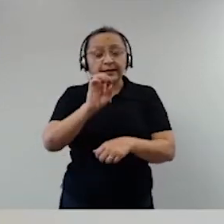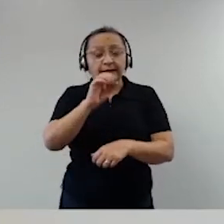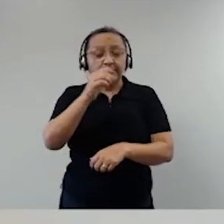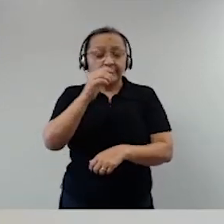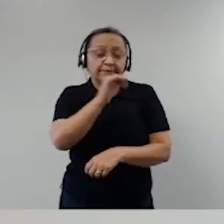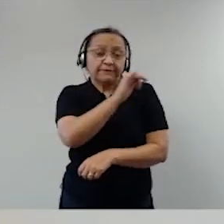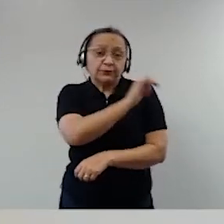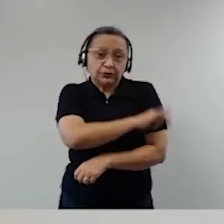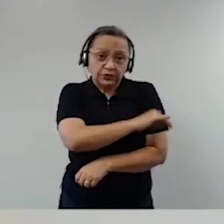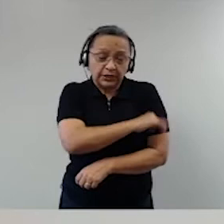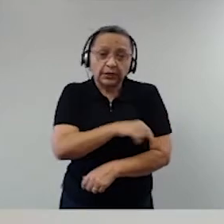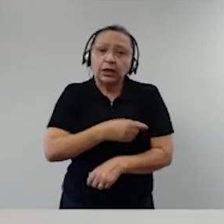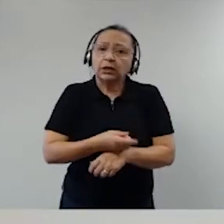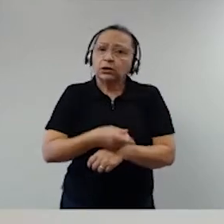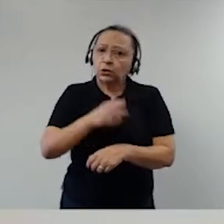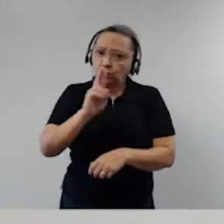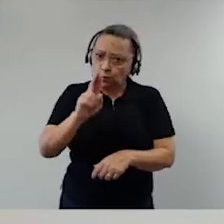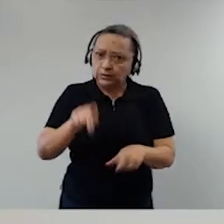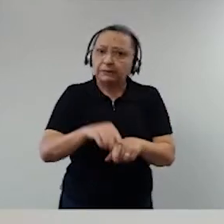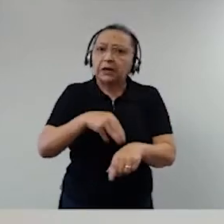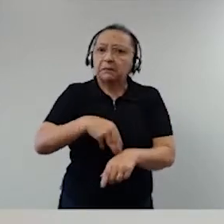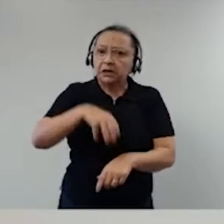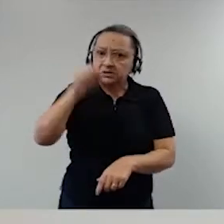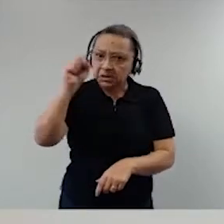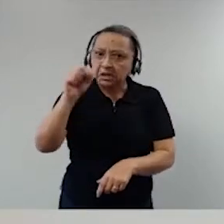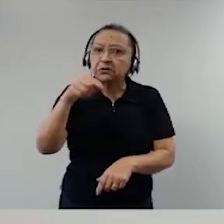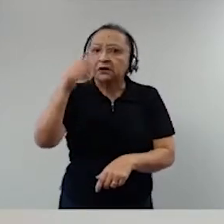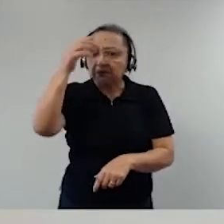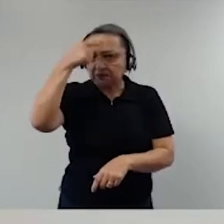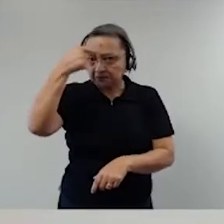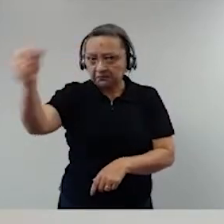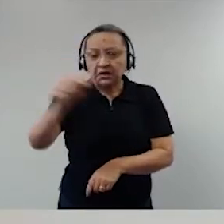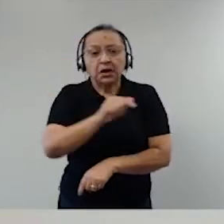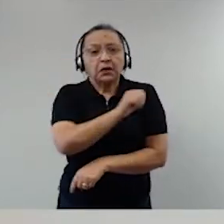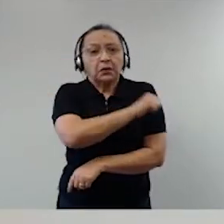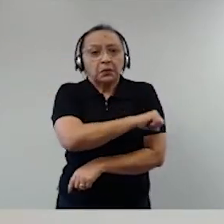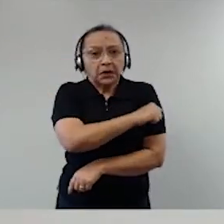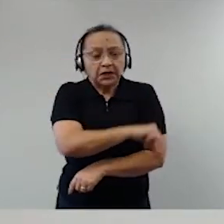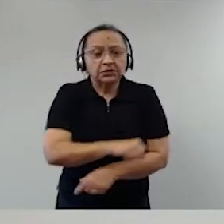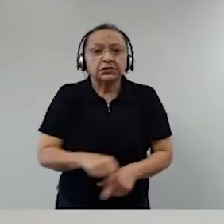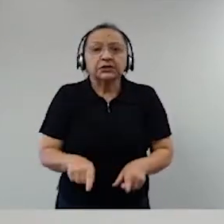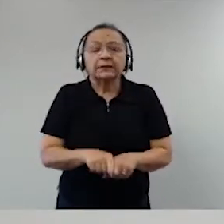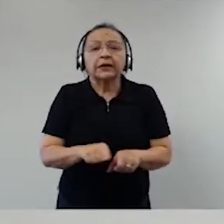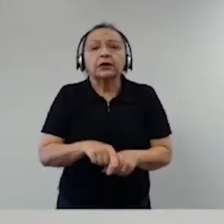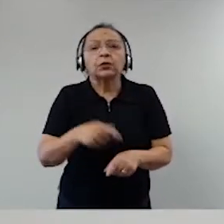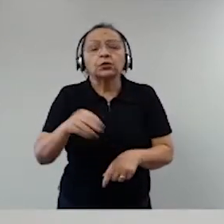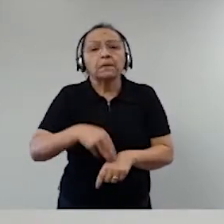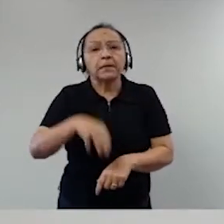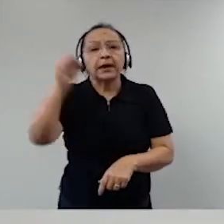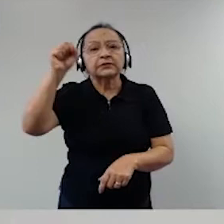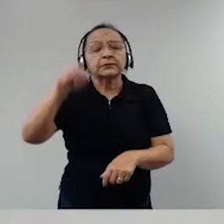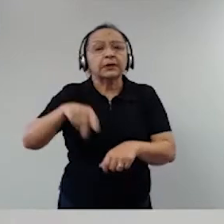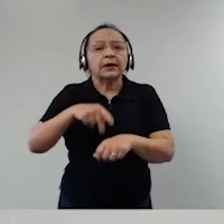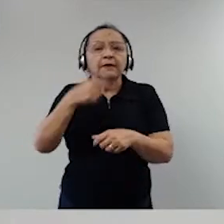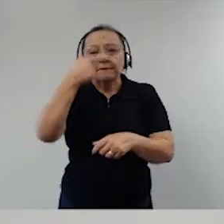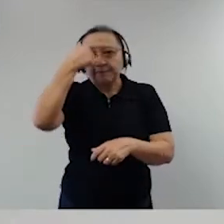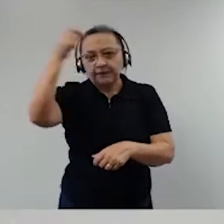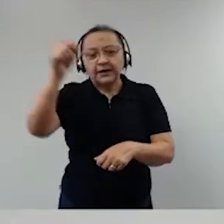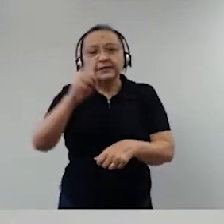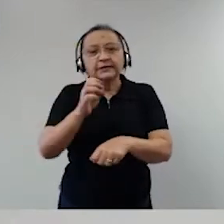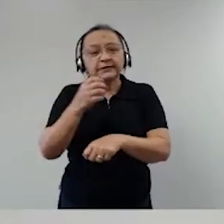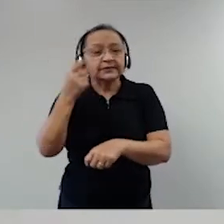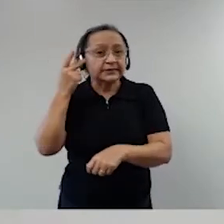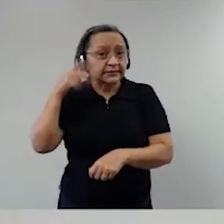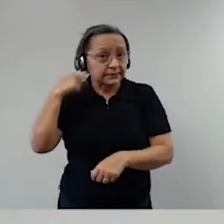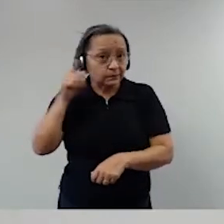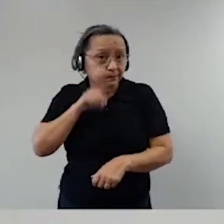é doutor e mestre pela UERJ, mestre pela Yale Law School, Estados Unidos, procurador do Estado do Rio